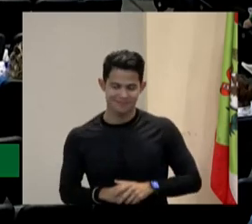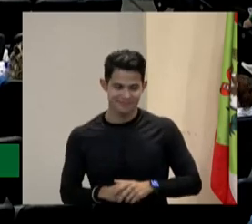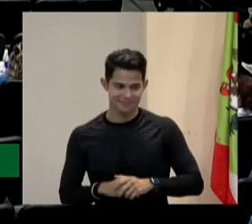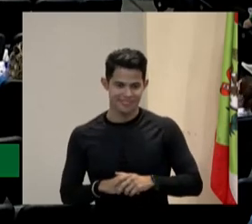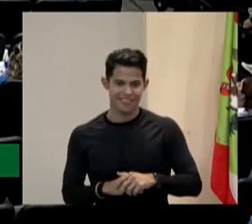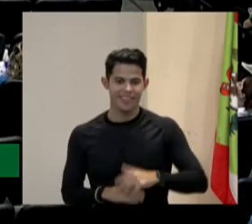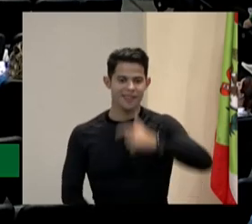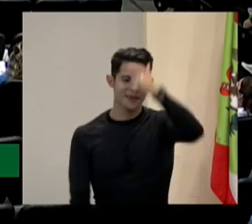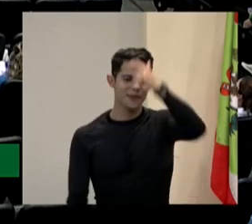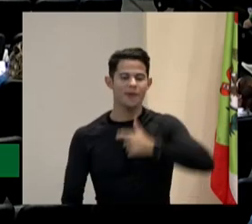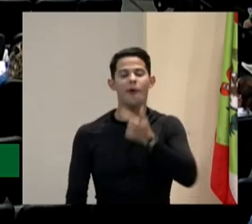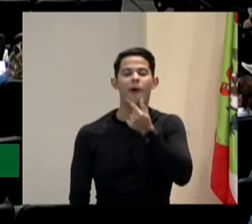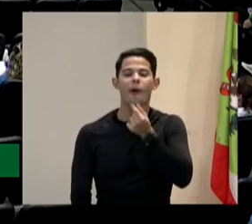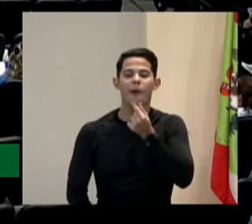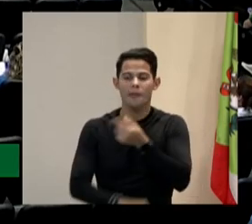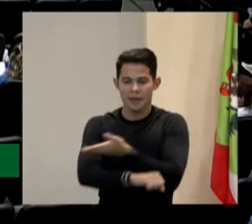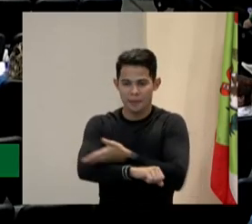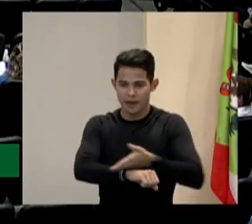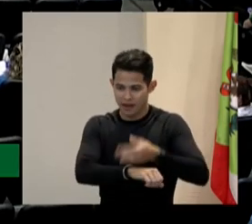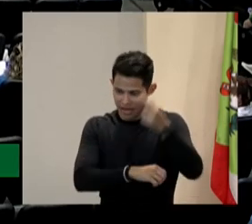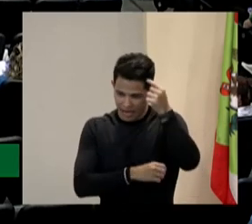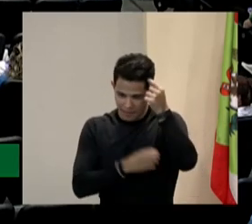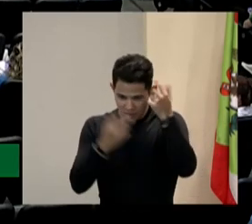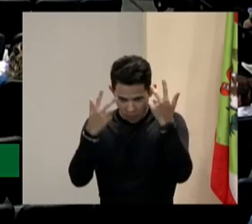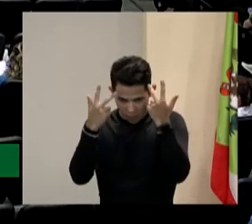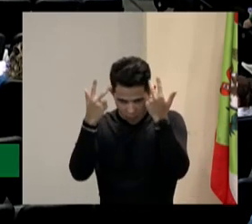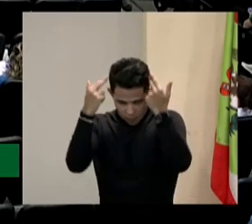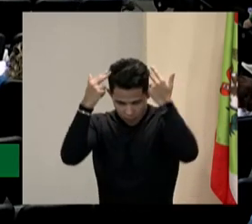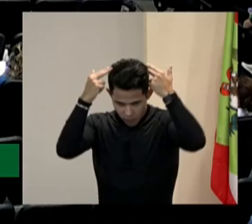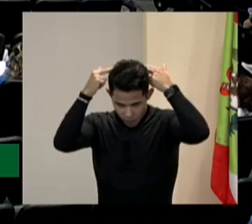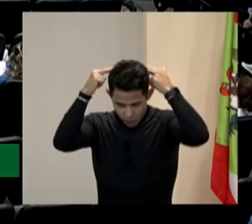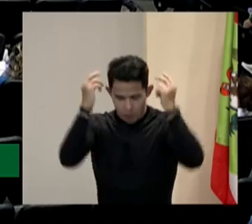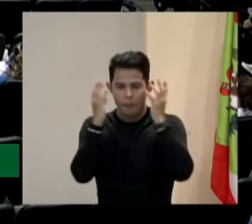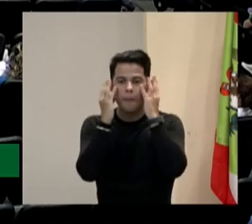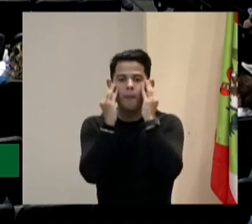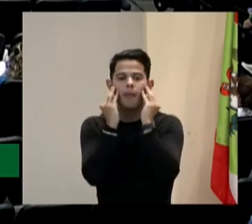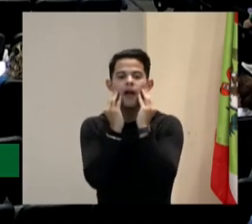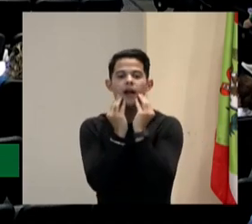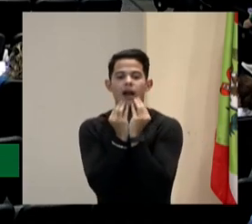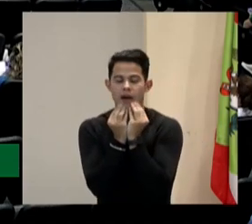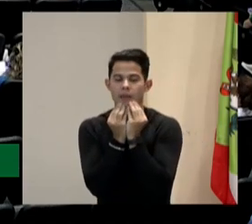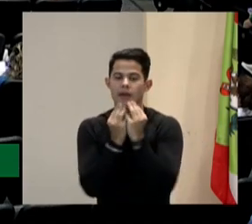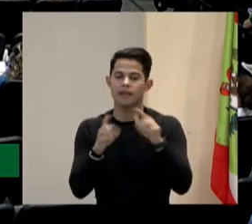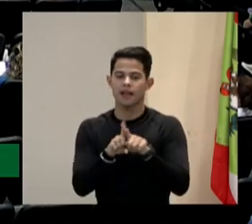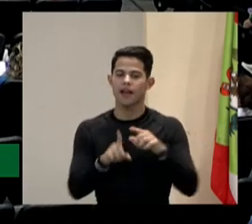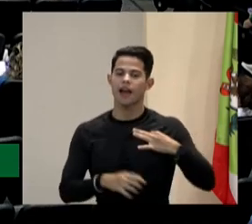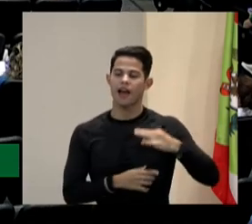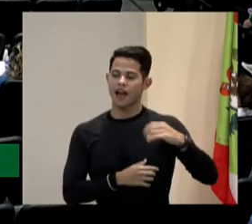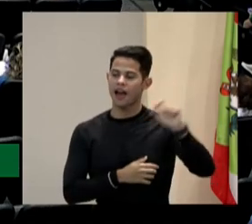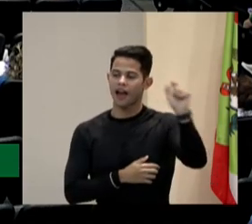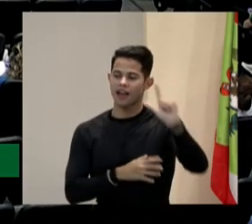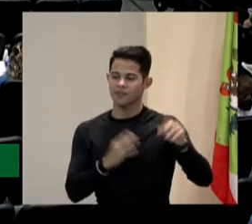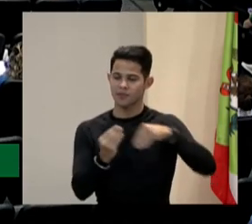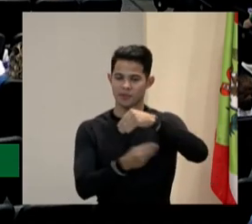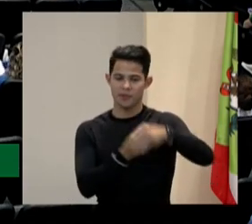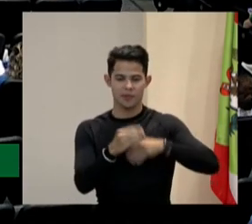Sou homem branco, tenho cabelo curto, castanho, barba por fazer, estou com uma camisa azul e cinza e uma calça jeans.